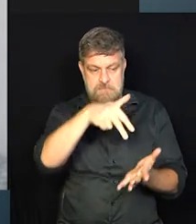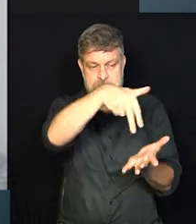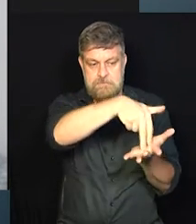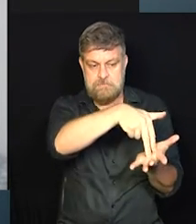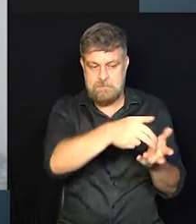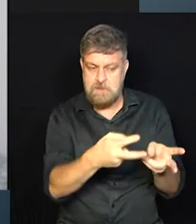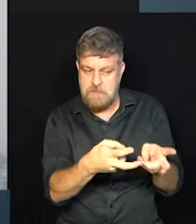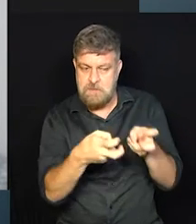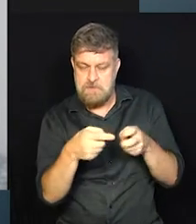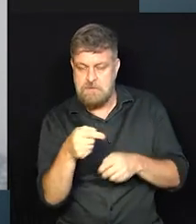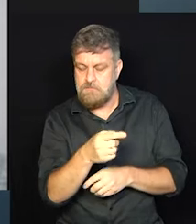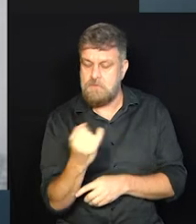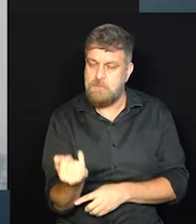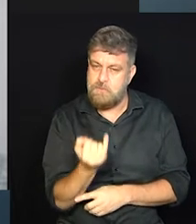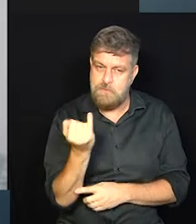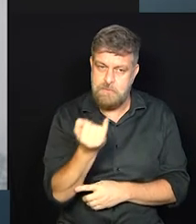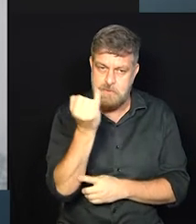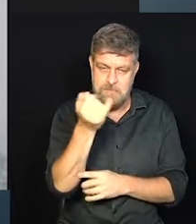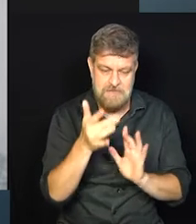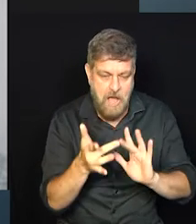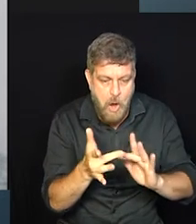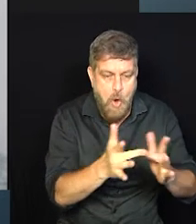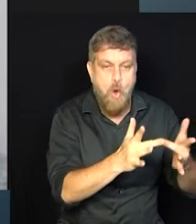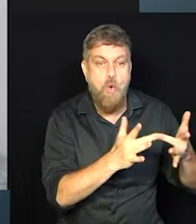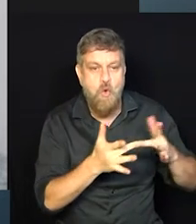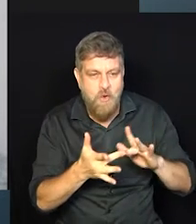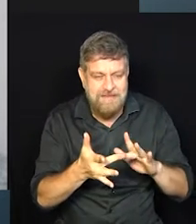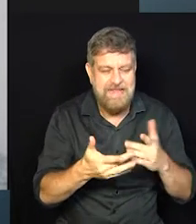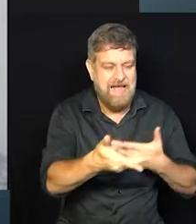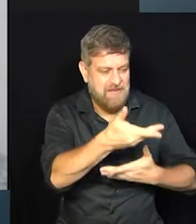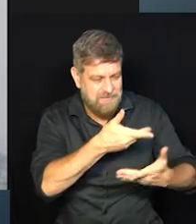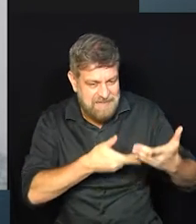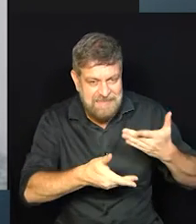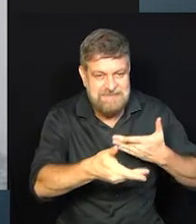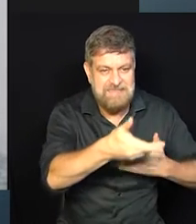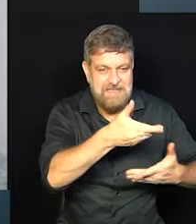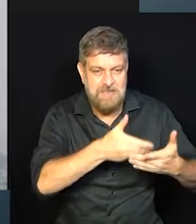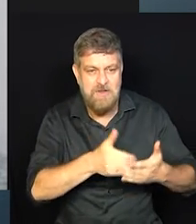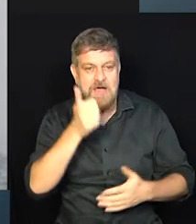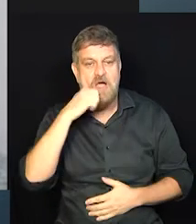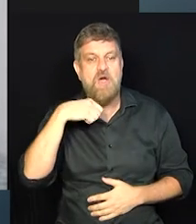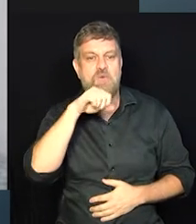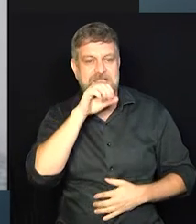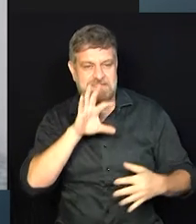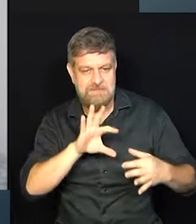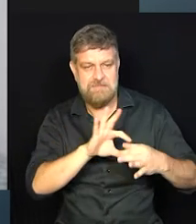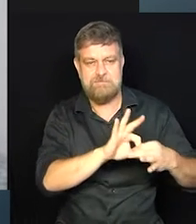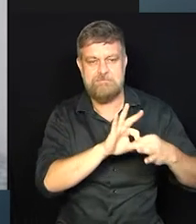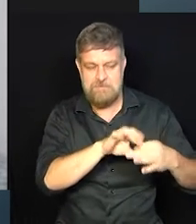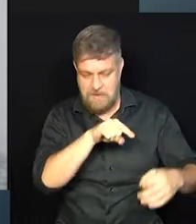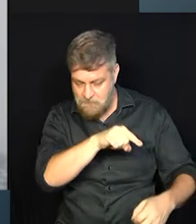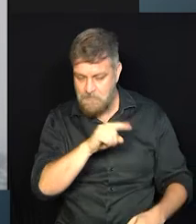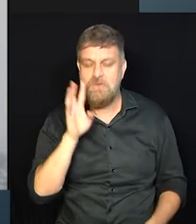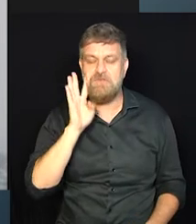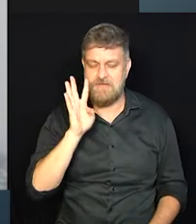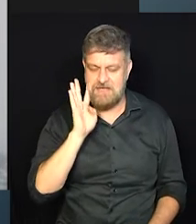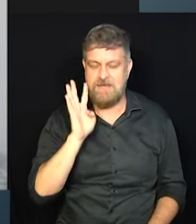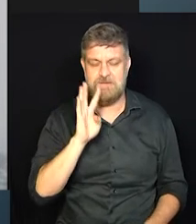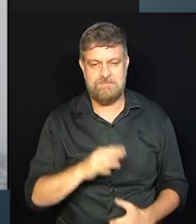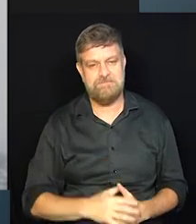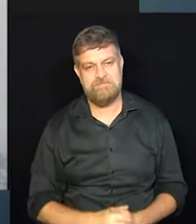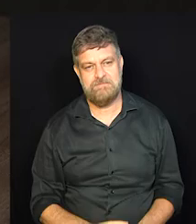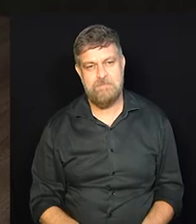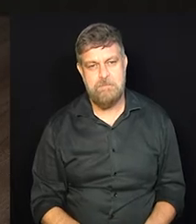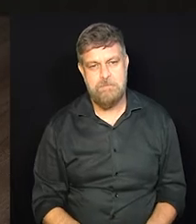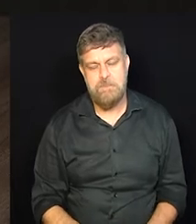percebi o quão valioso foi esse networking, Essa construção desse envolvimento todo com essas mães. Foi muito legal, é muito